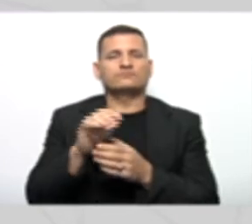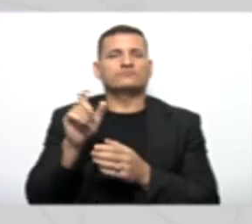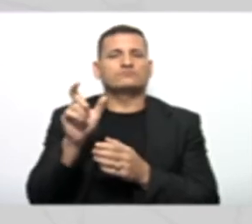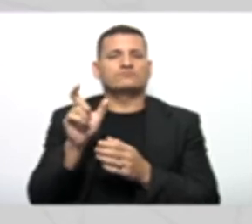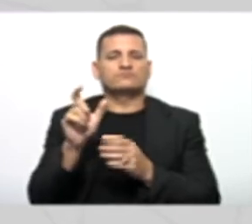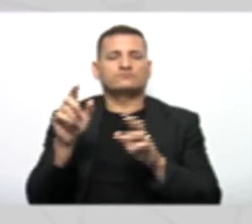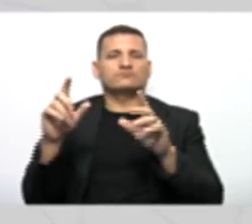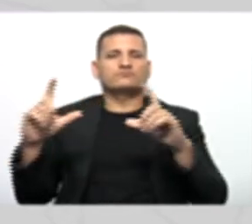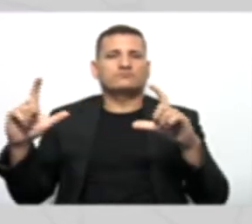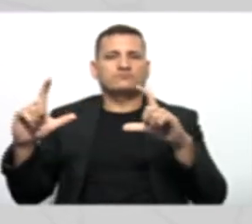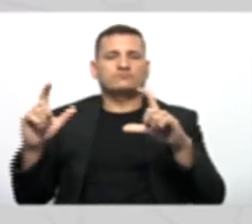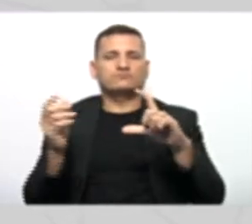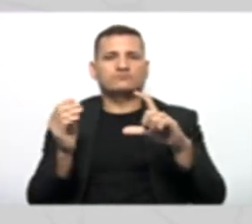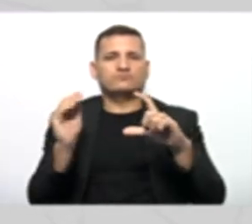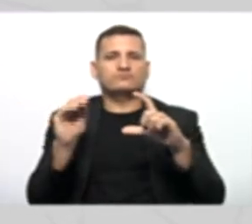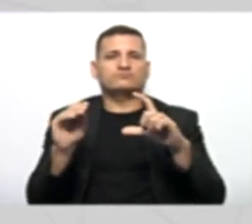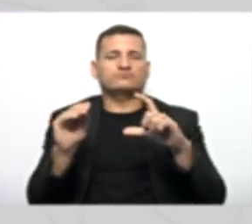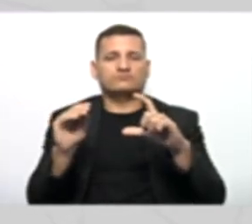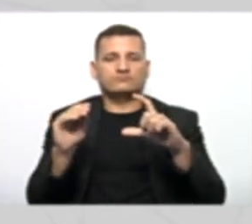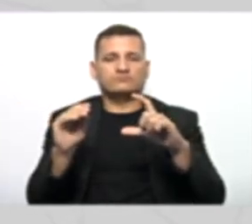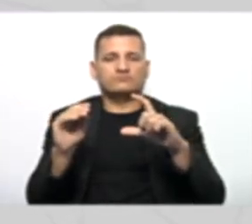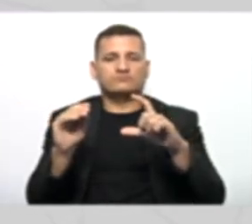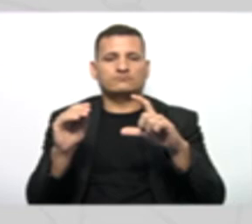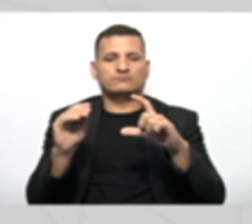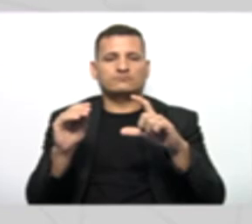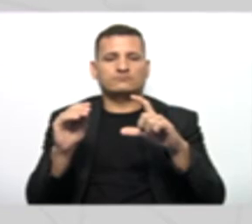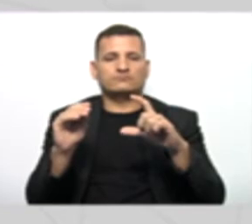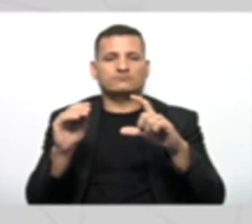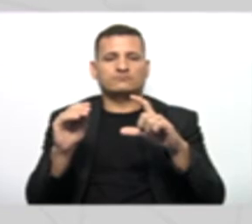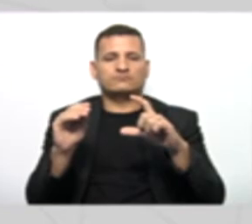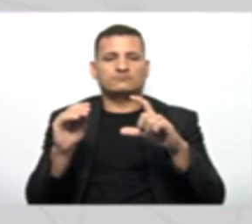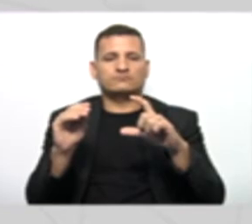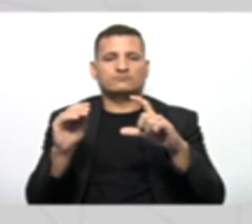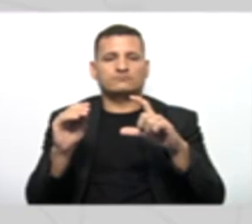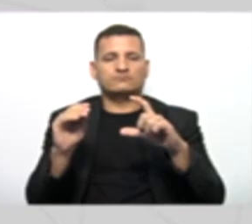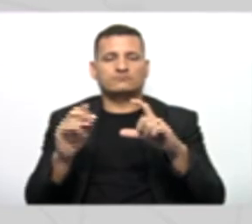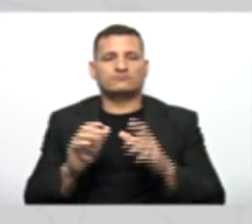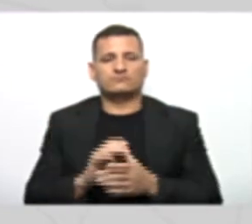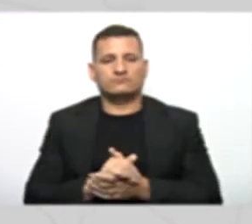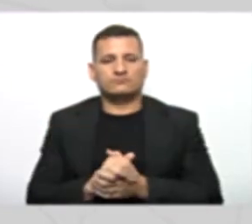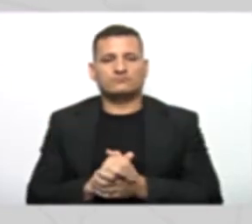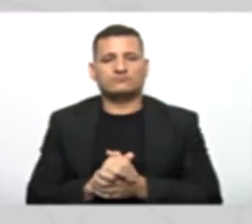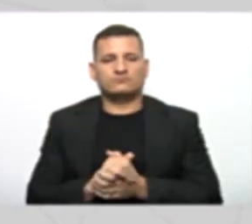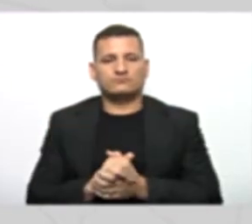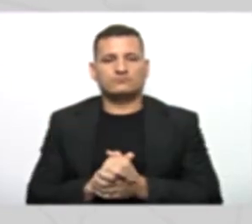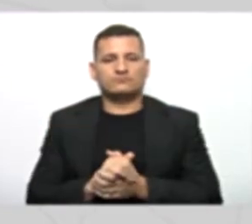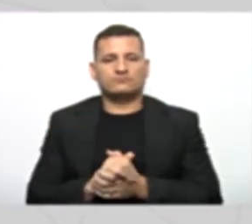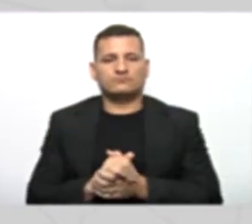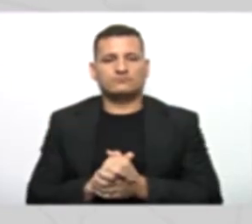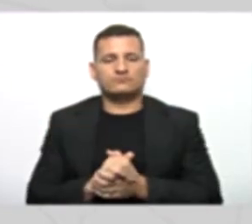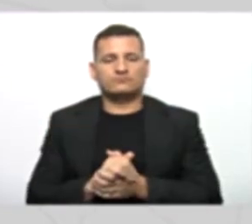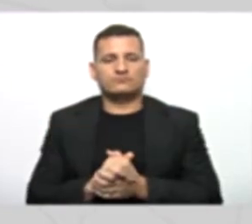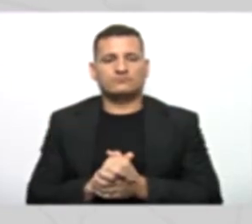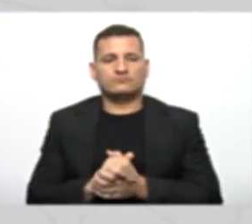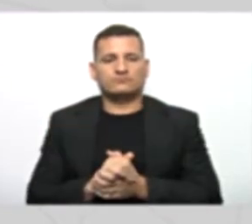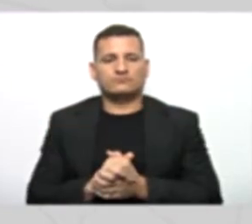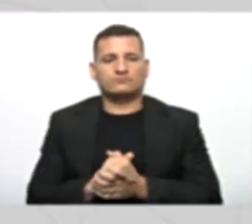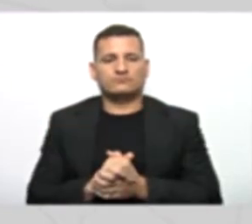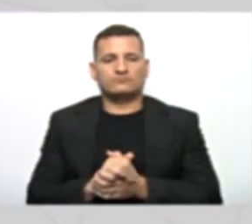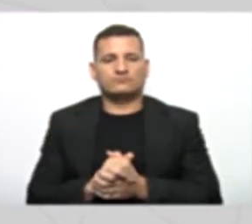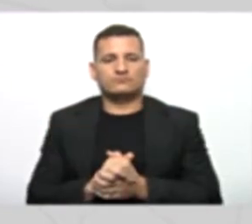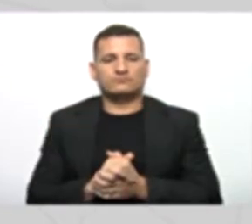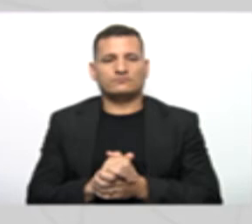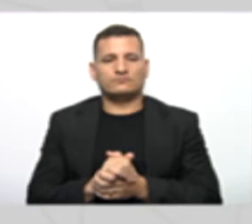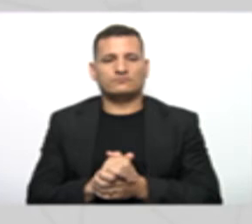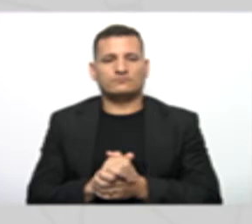Aos atributos Da classe Pessoa Porque nós não vamos Criar diretamente Um objeto Pessoa Mas